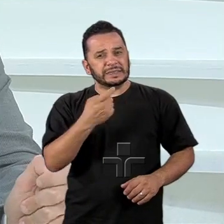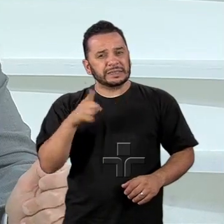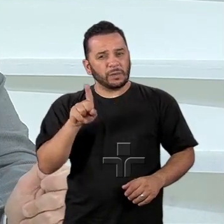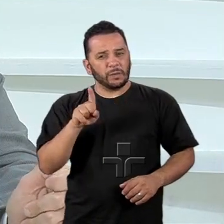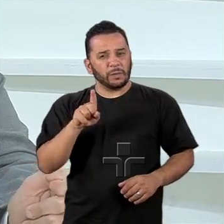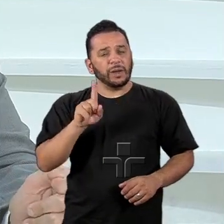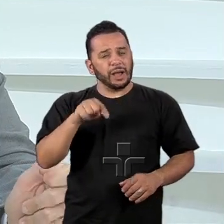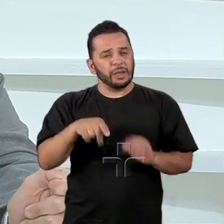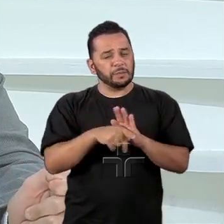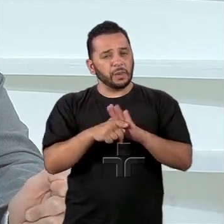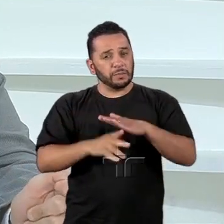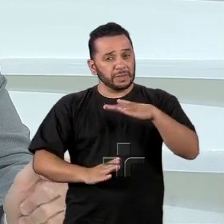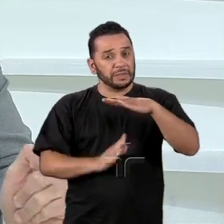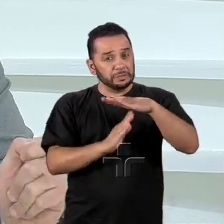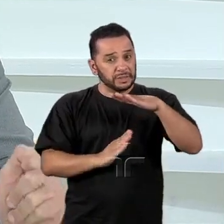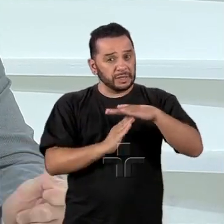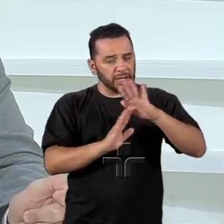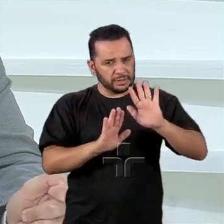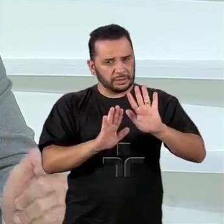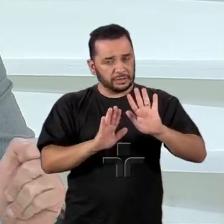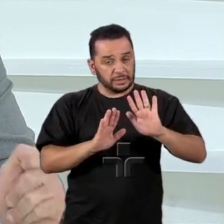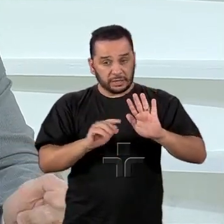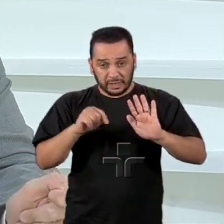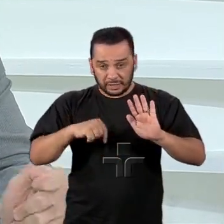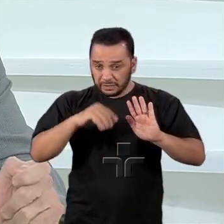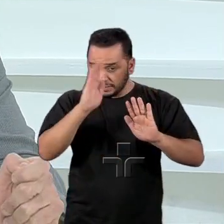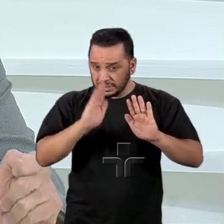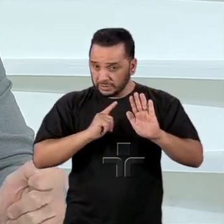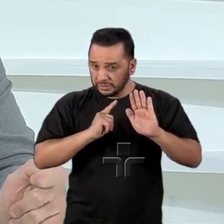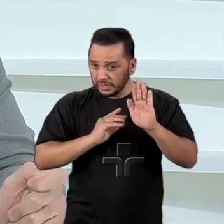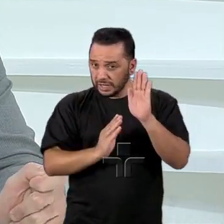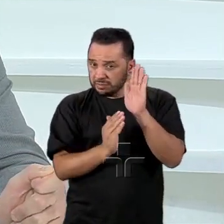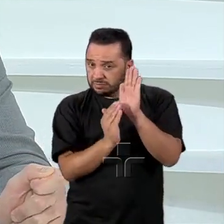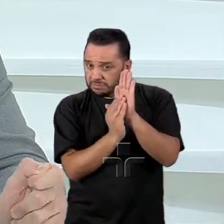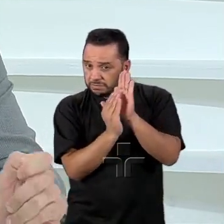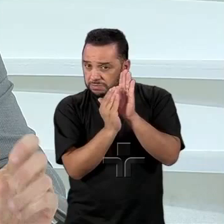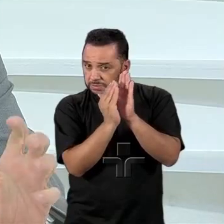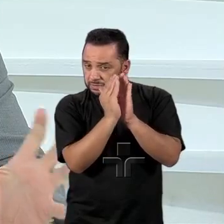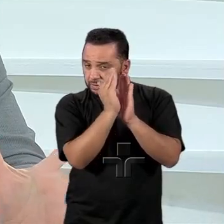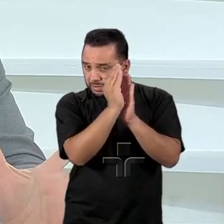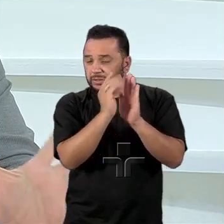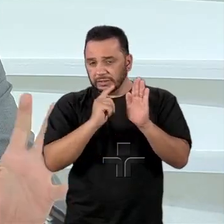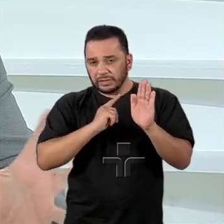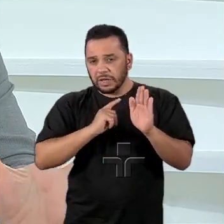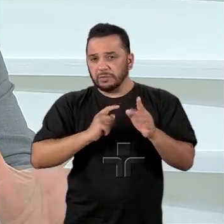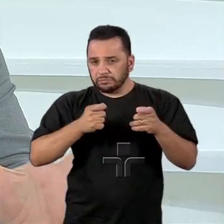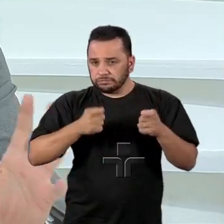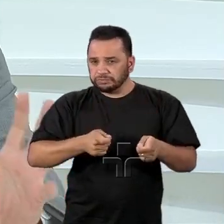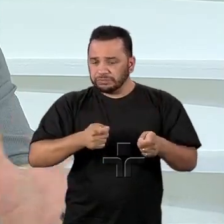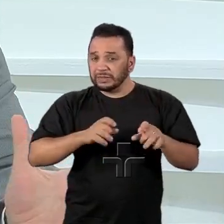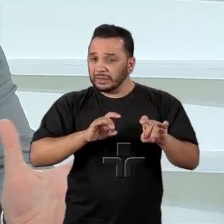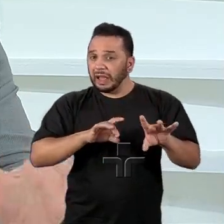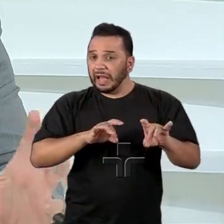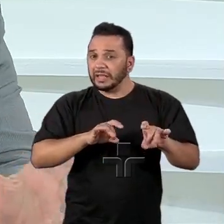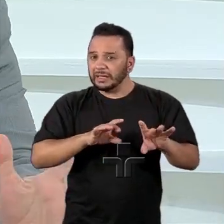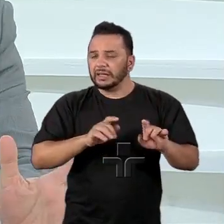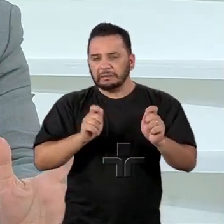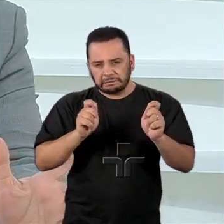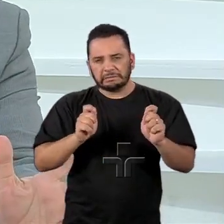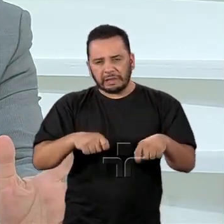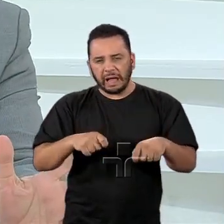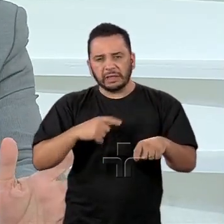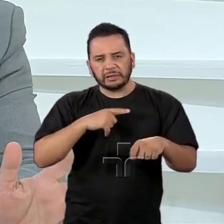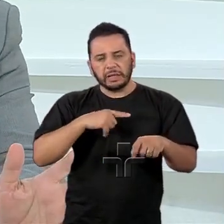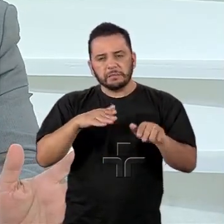coisa, nós temos uma burocracia especializada, técnica, muito gabaritada, que consegue, de alguma maneira, manter dentro de